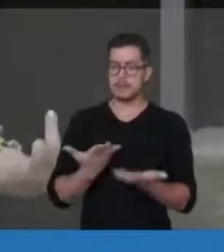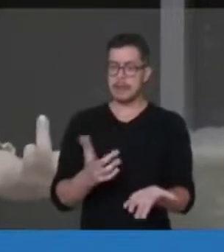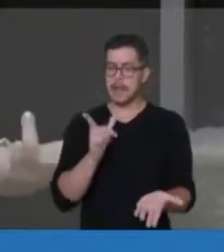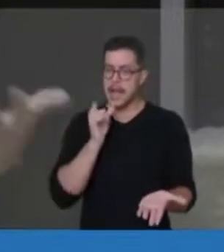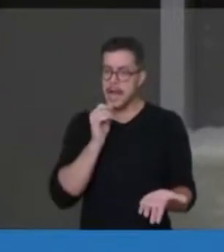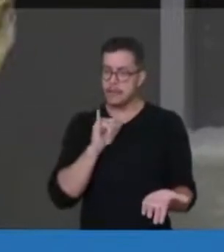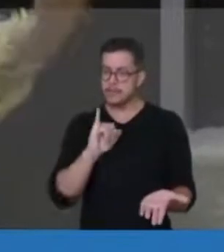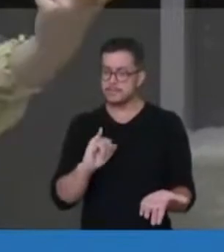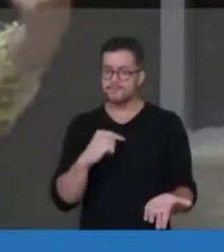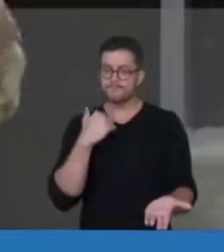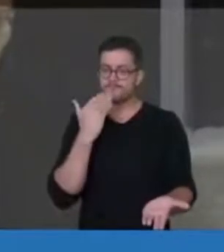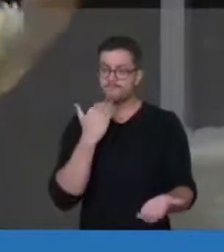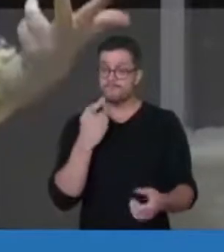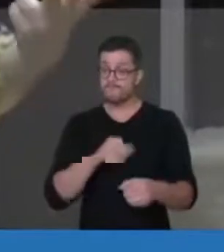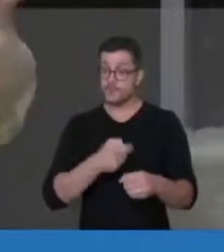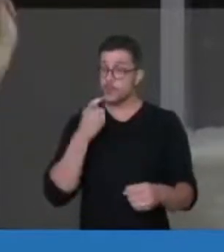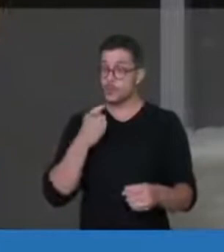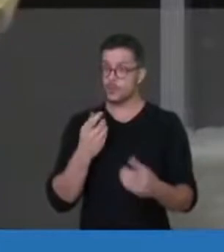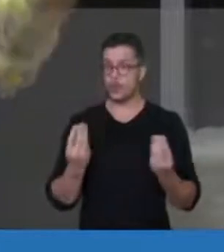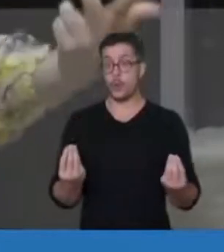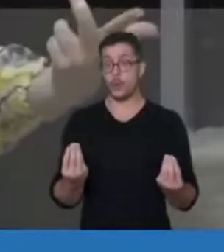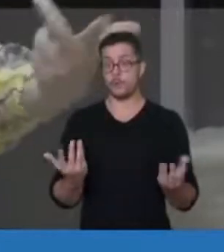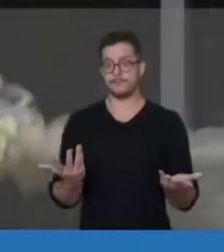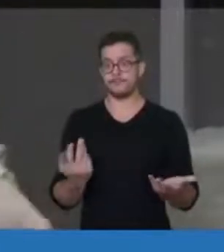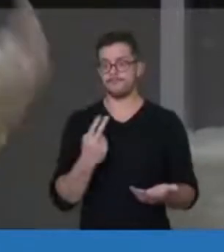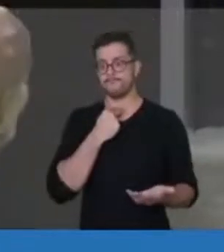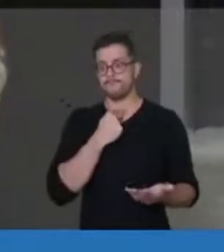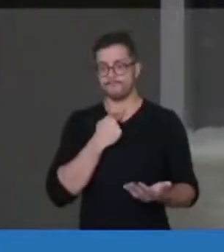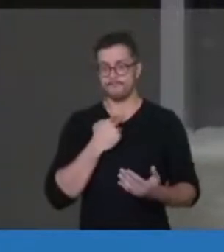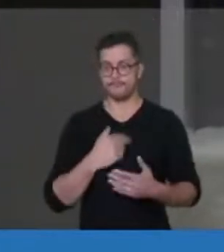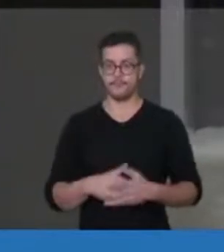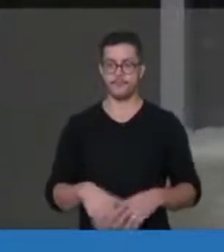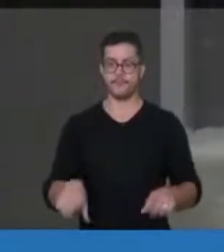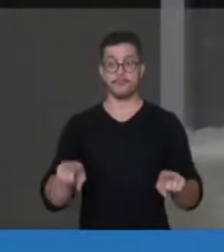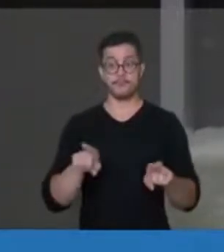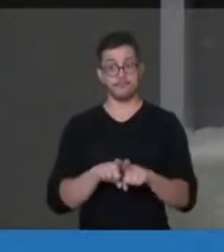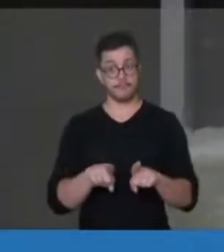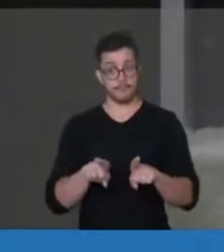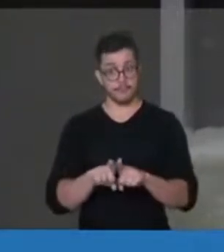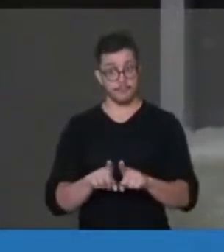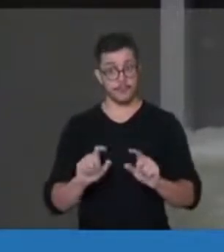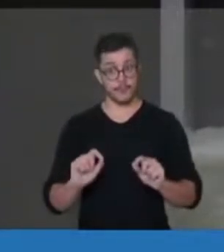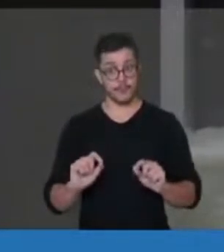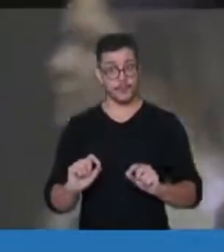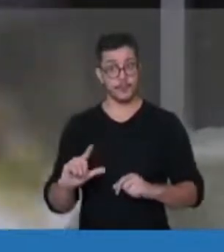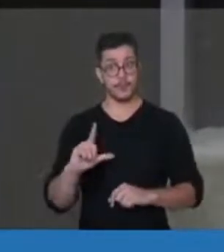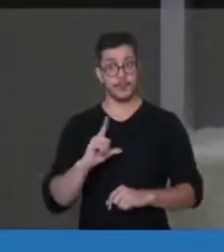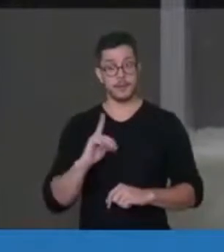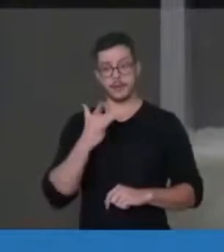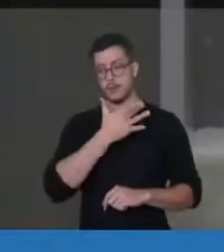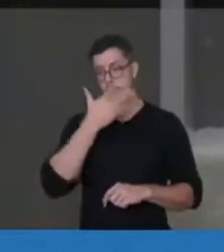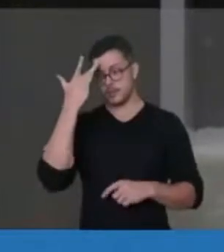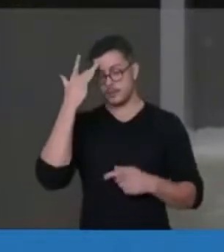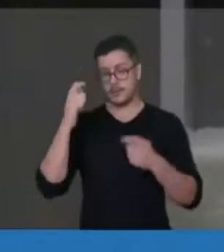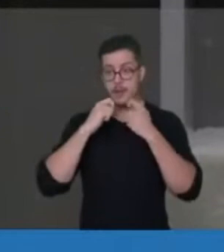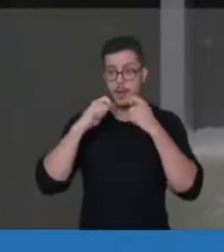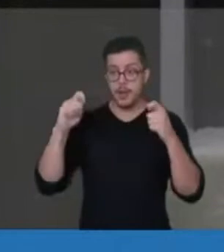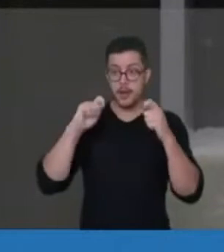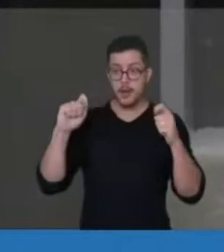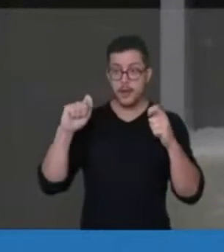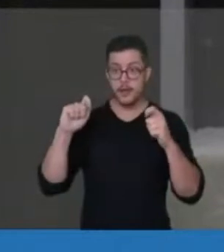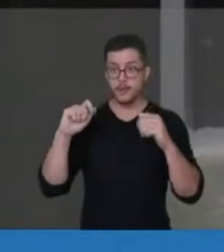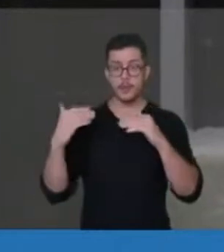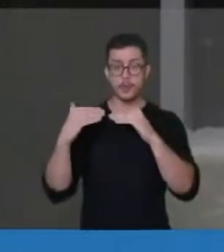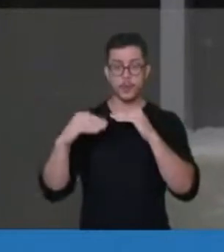isso não é lucrativo, por uma empresa privada, é absurdo, é superavitária. E não bastasse isso, existem pessoas que estão se manifestando contra, evidentemente,